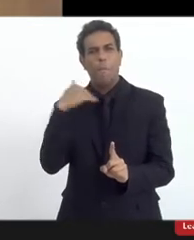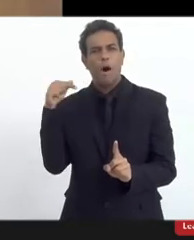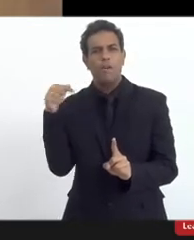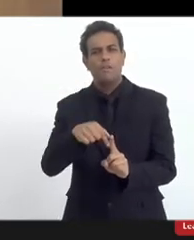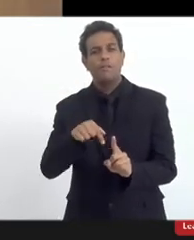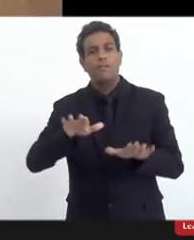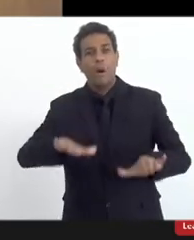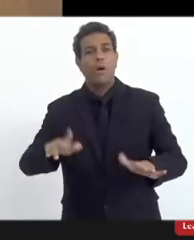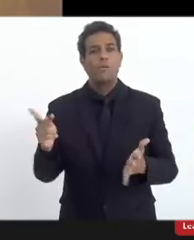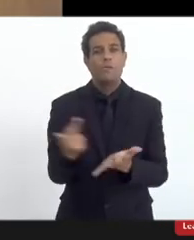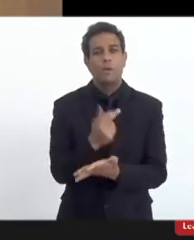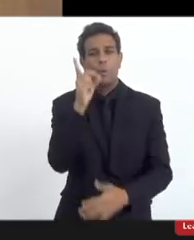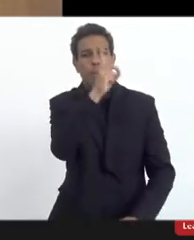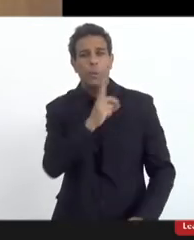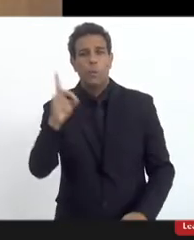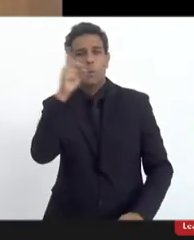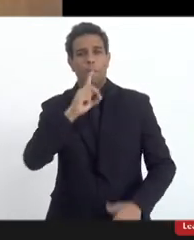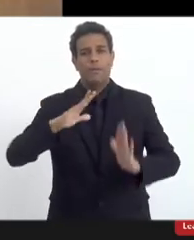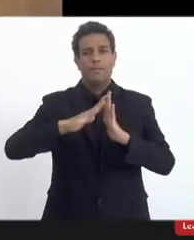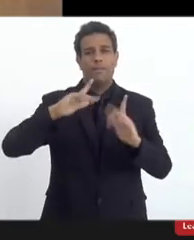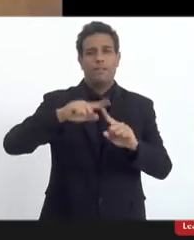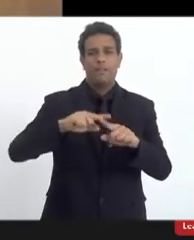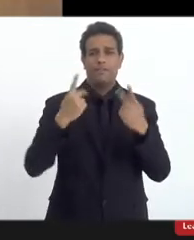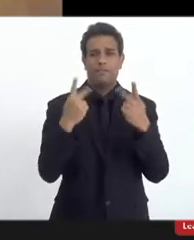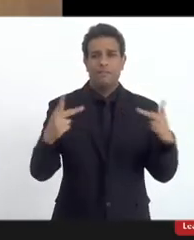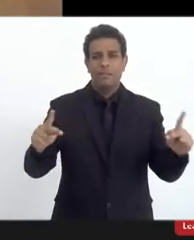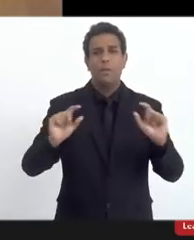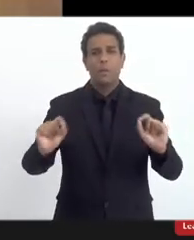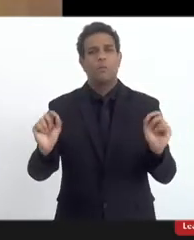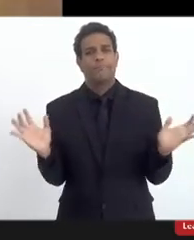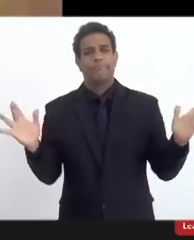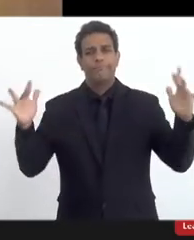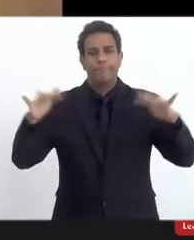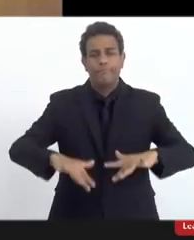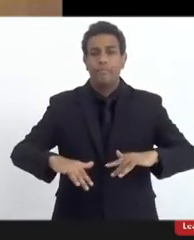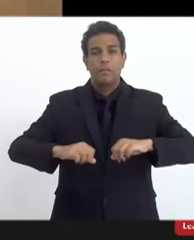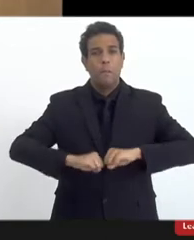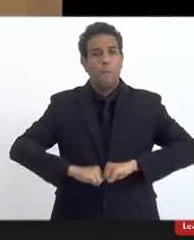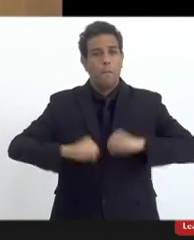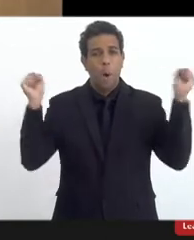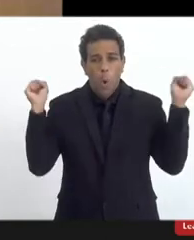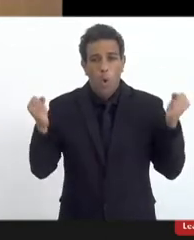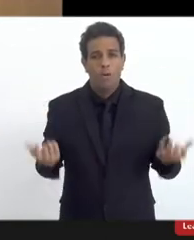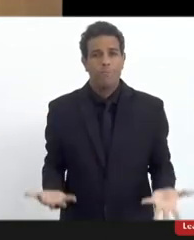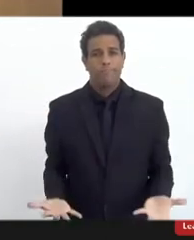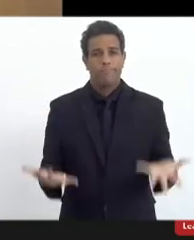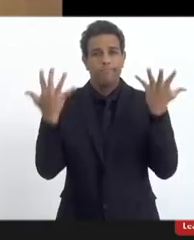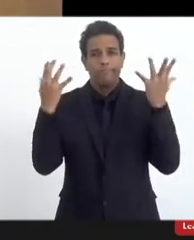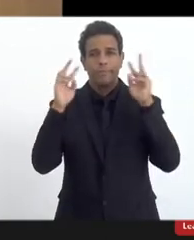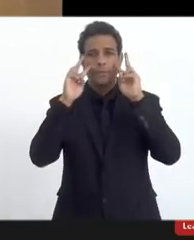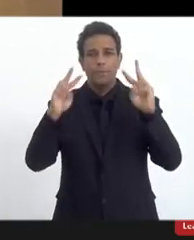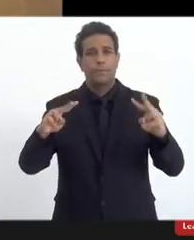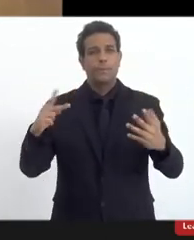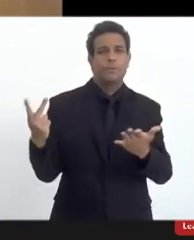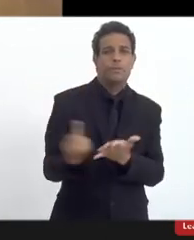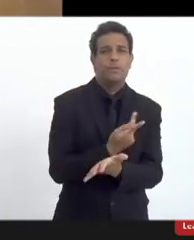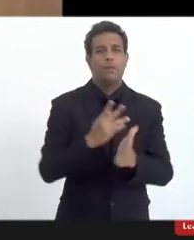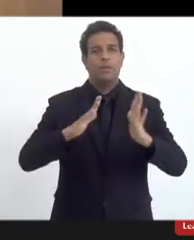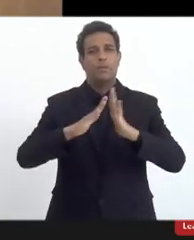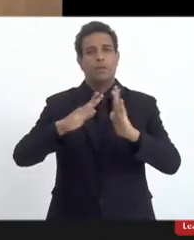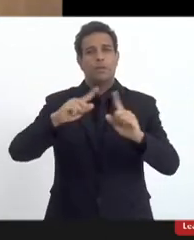da Igreja deles, eles foram receber uma bomba na Igreja. A Igreja ficou